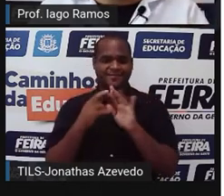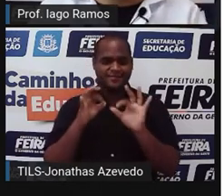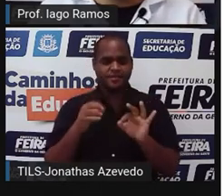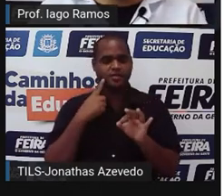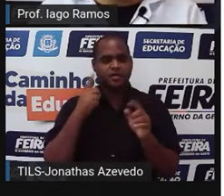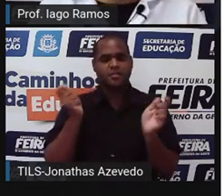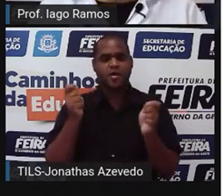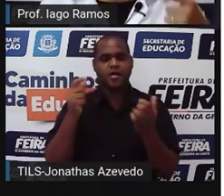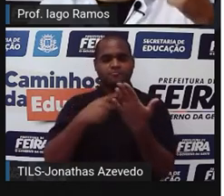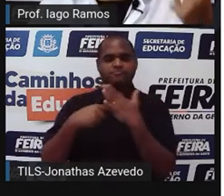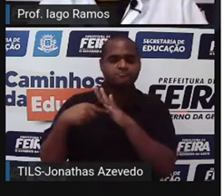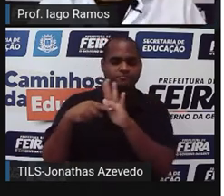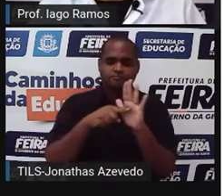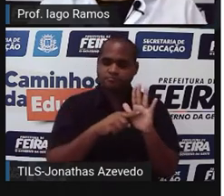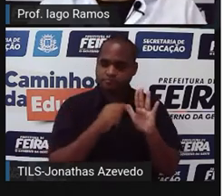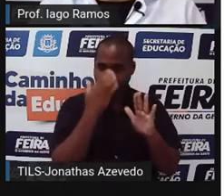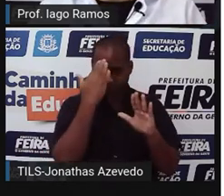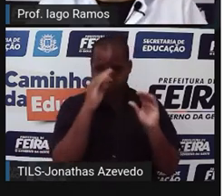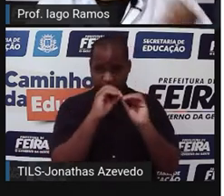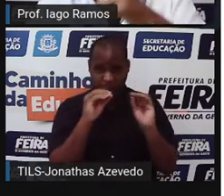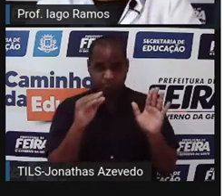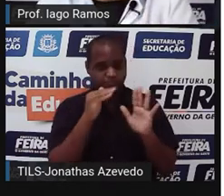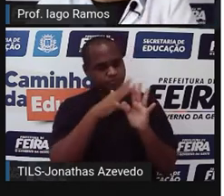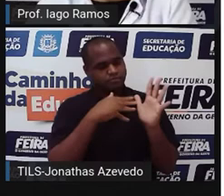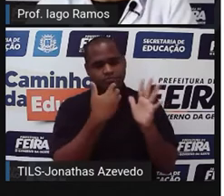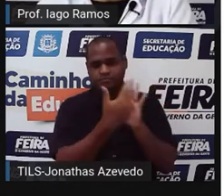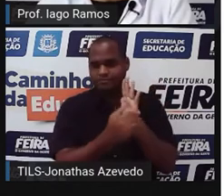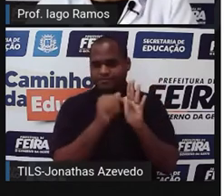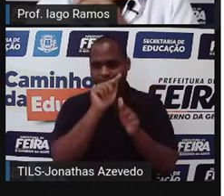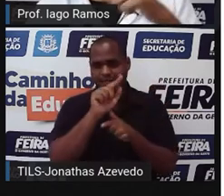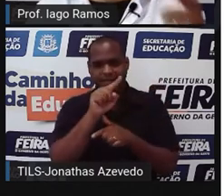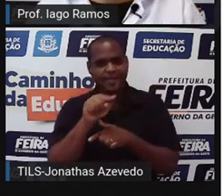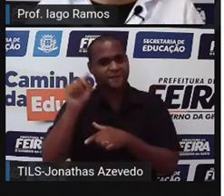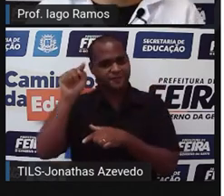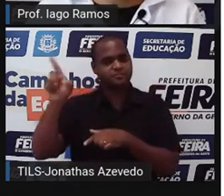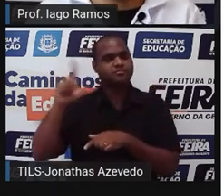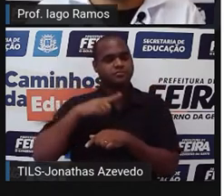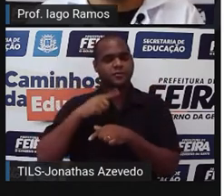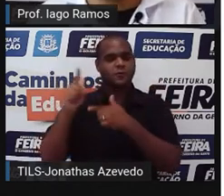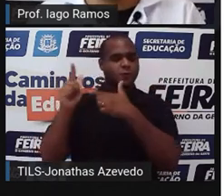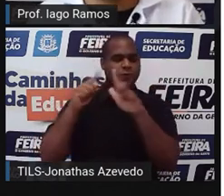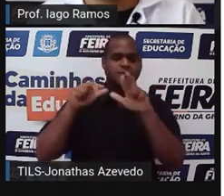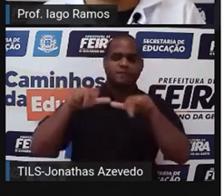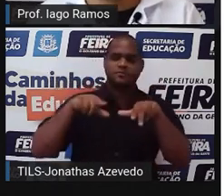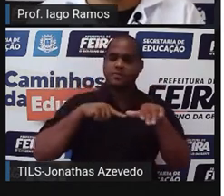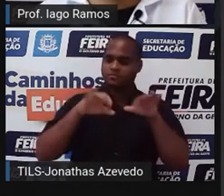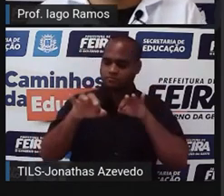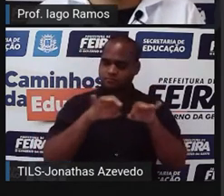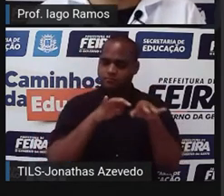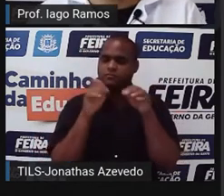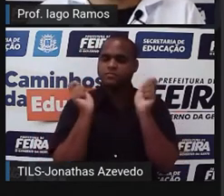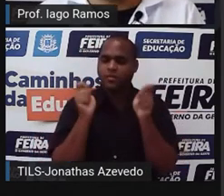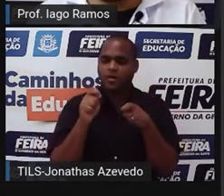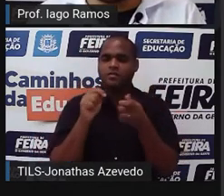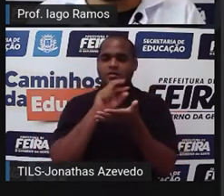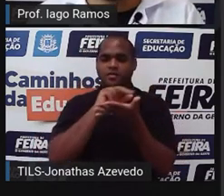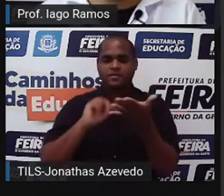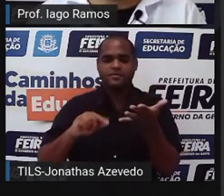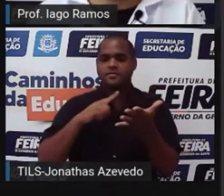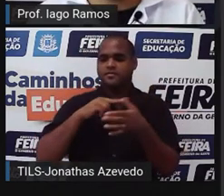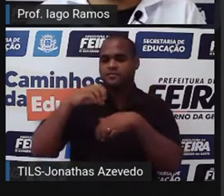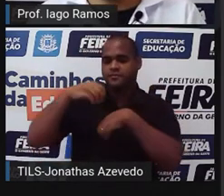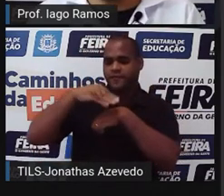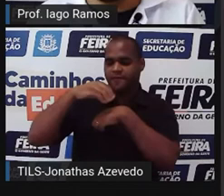vai nos ajudar a construir a tabela e o gráfico, né, que são outras formas de organização de dados, de